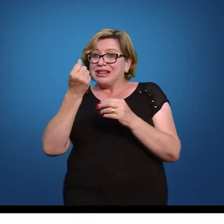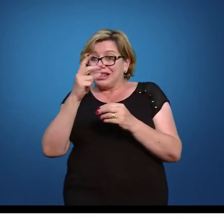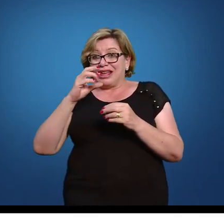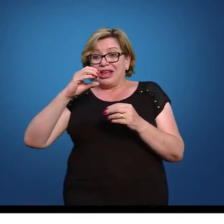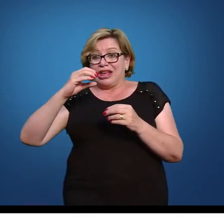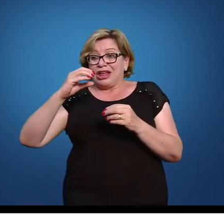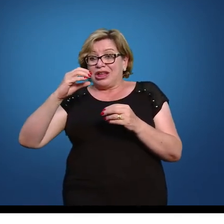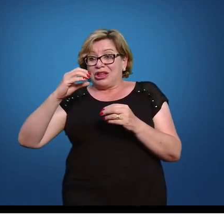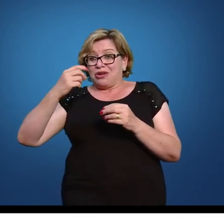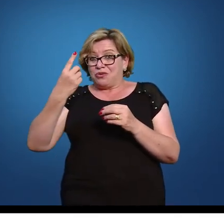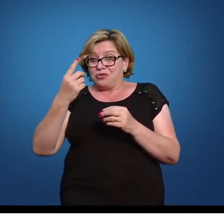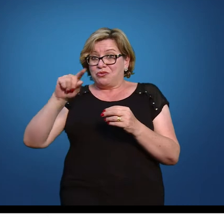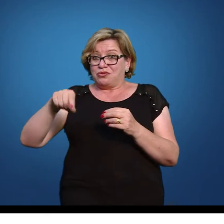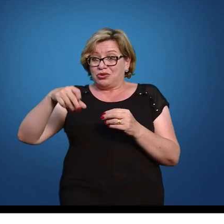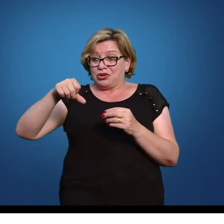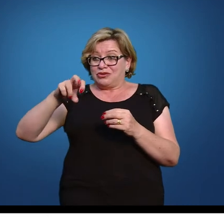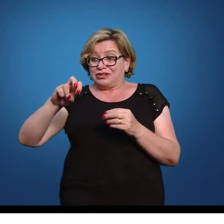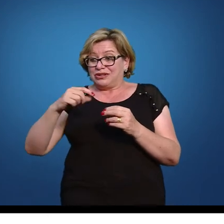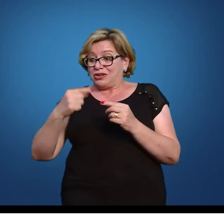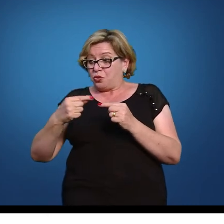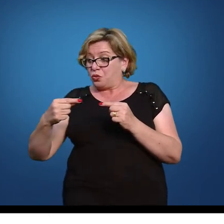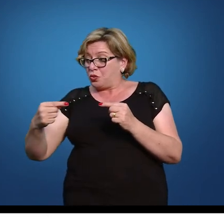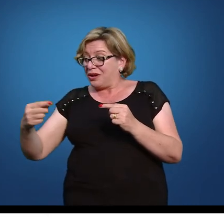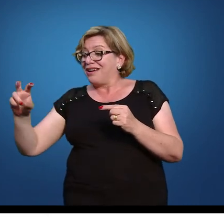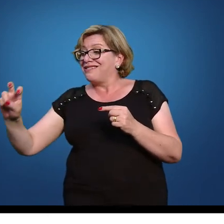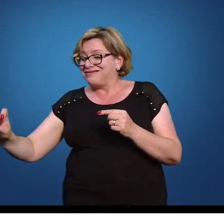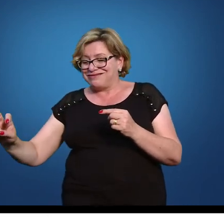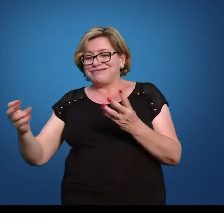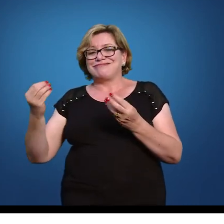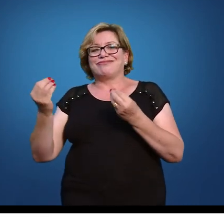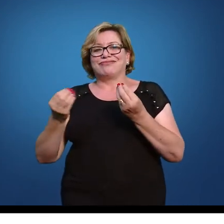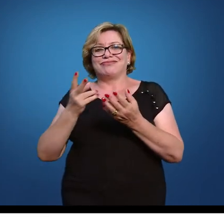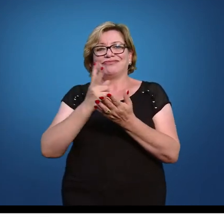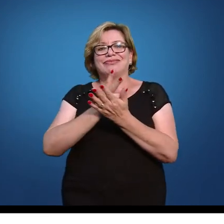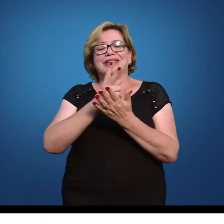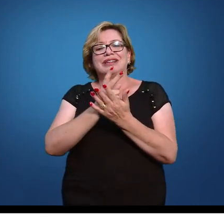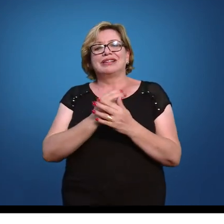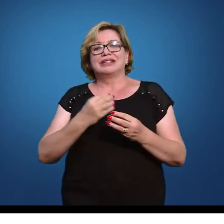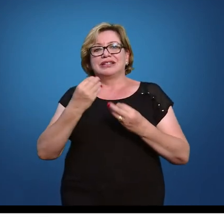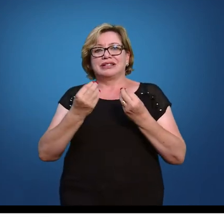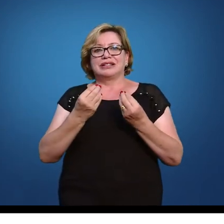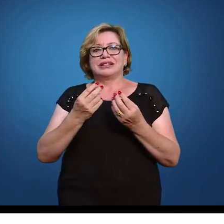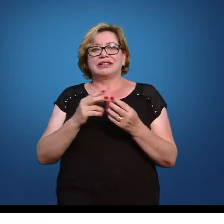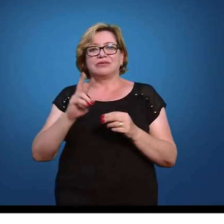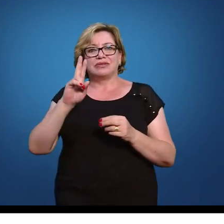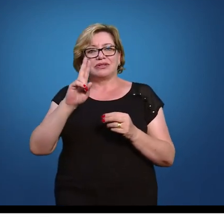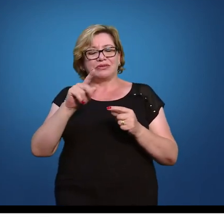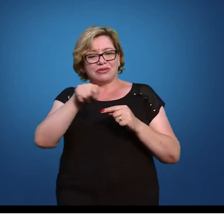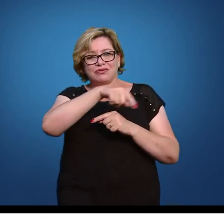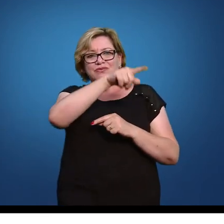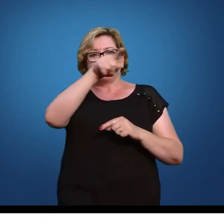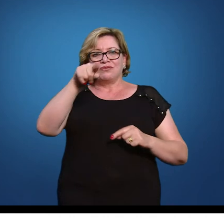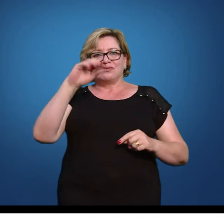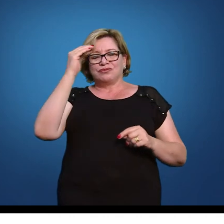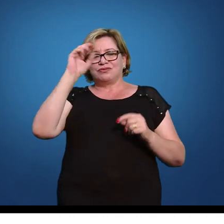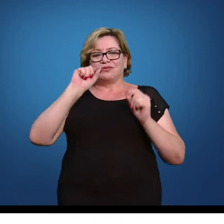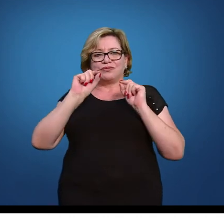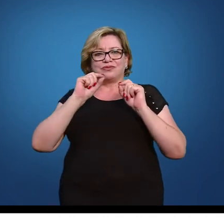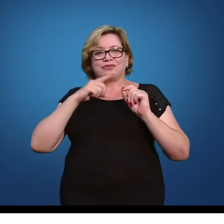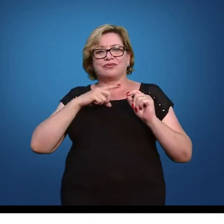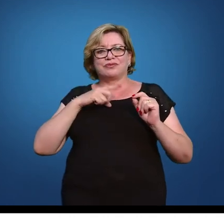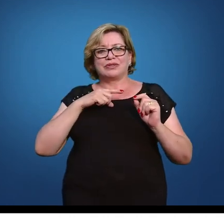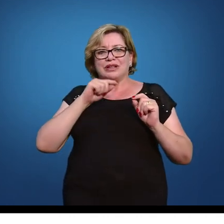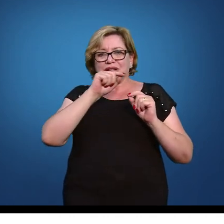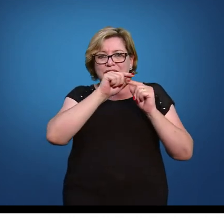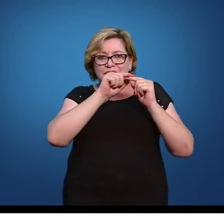,05 ia descer e encontrar 1,99 seria o último número que você tem lá então só para você entender o que tem aqui em cima na